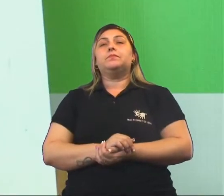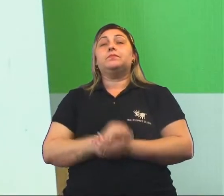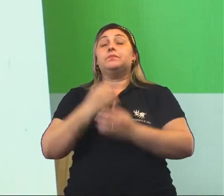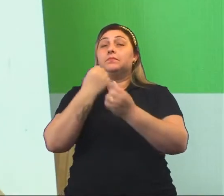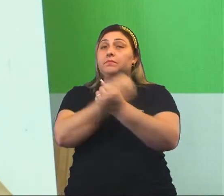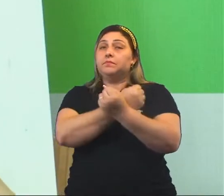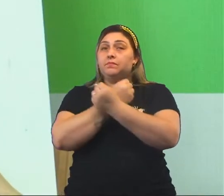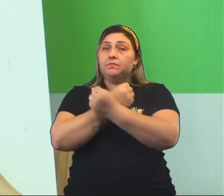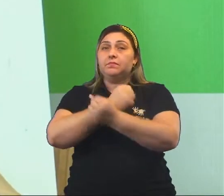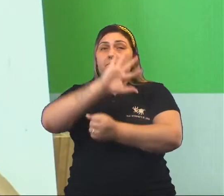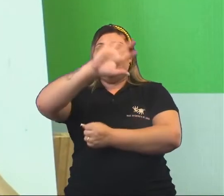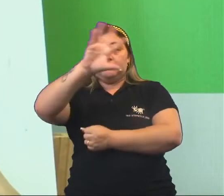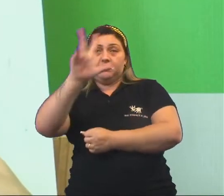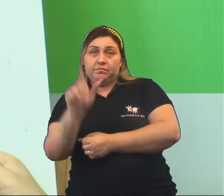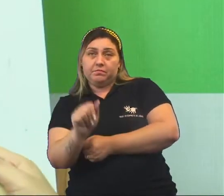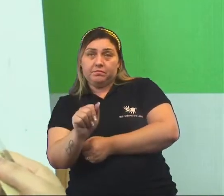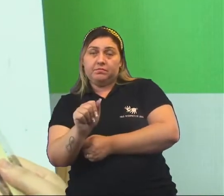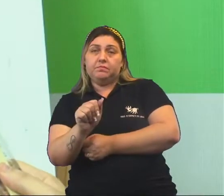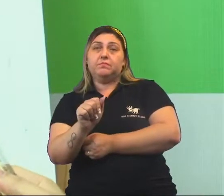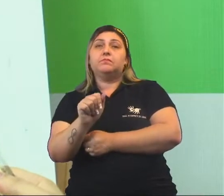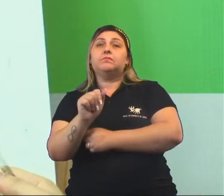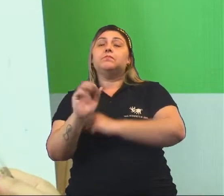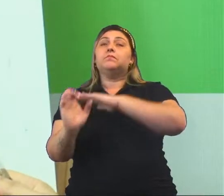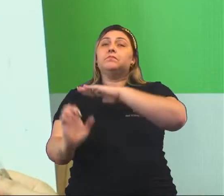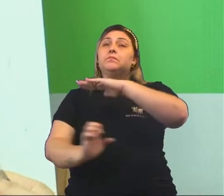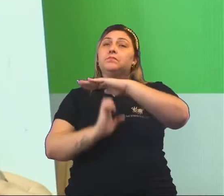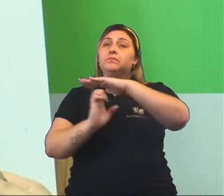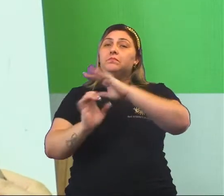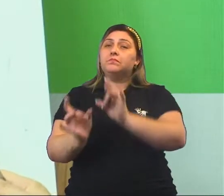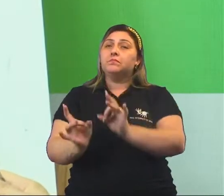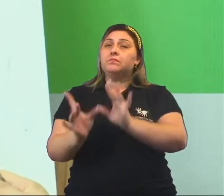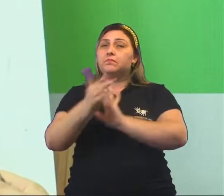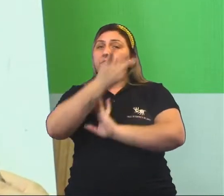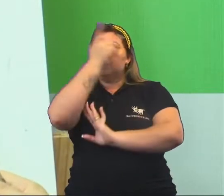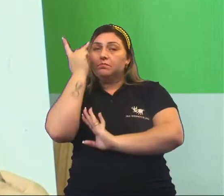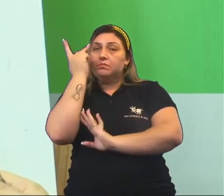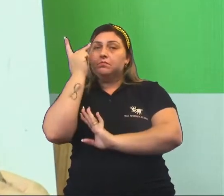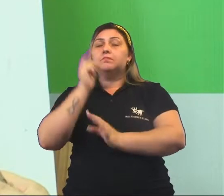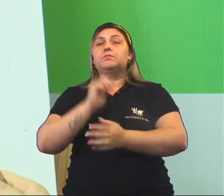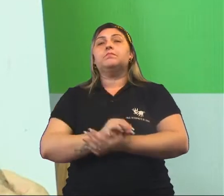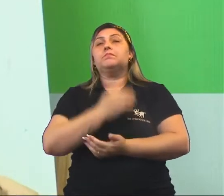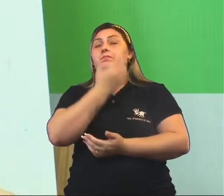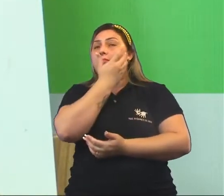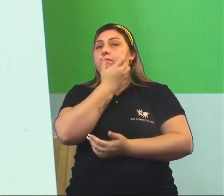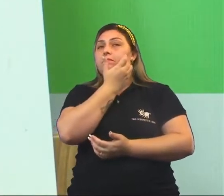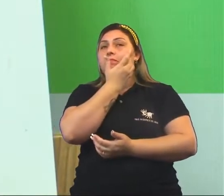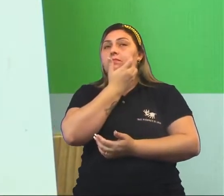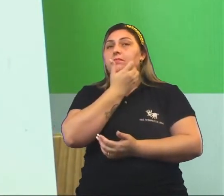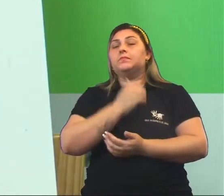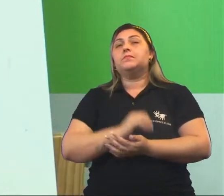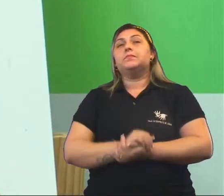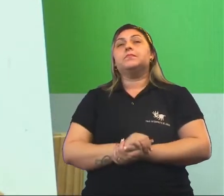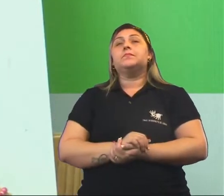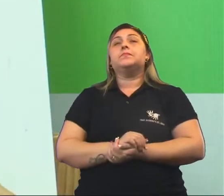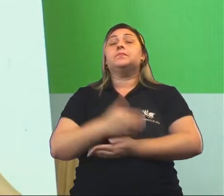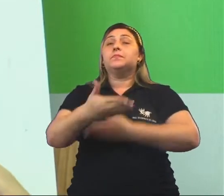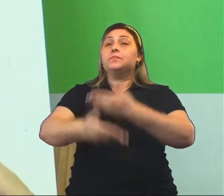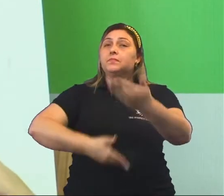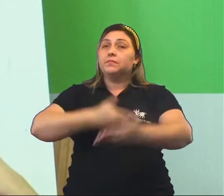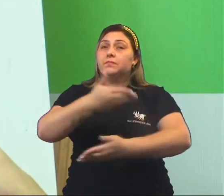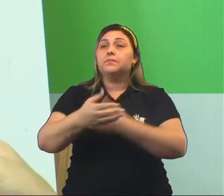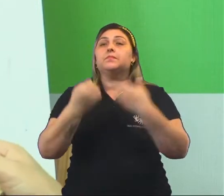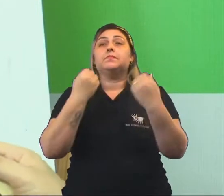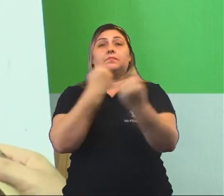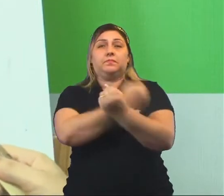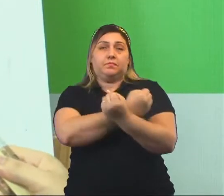A escravidão na África e o comércio de gente. Olha só a informação aqui compartilhada. A relação de